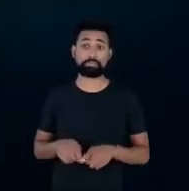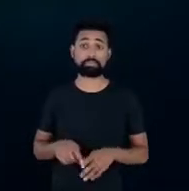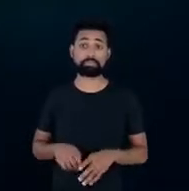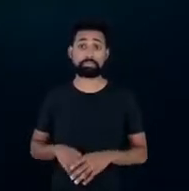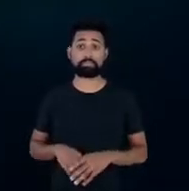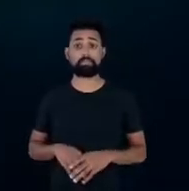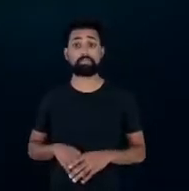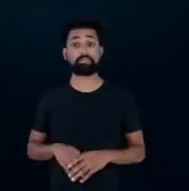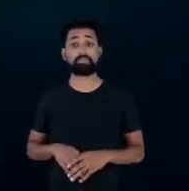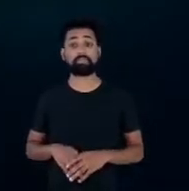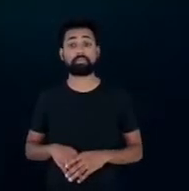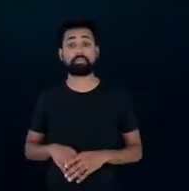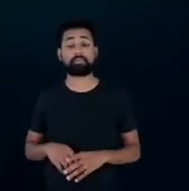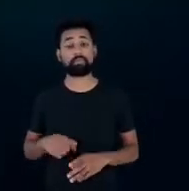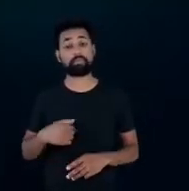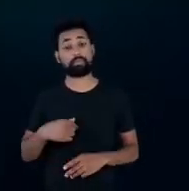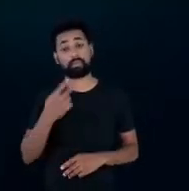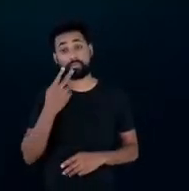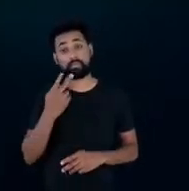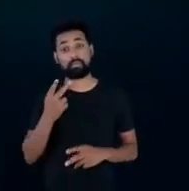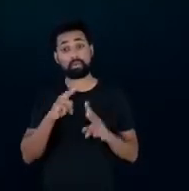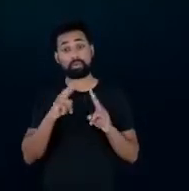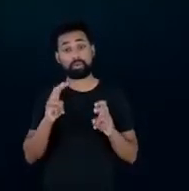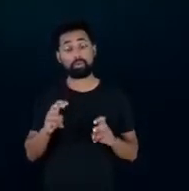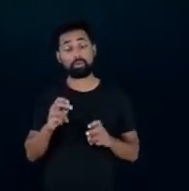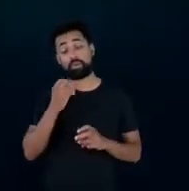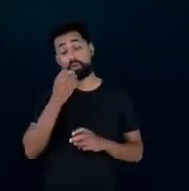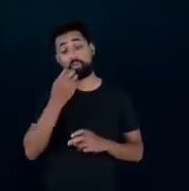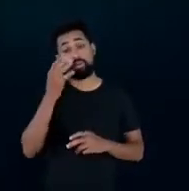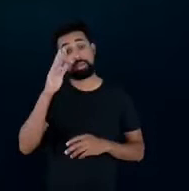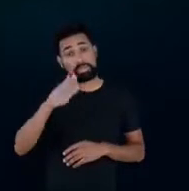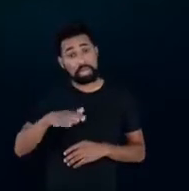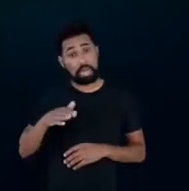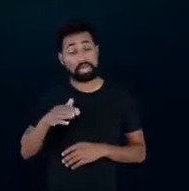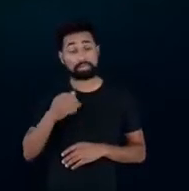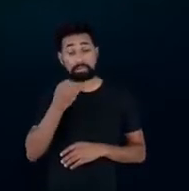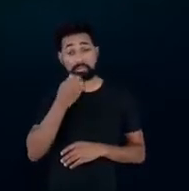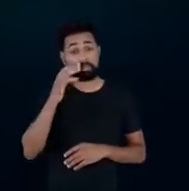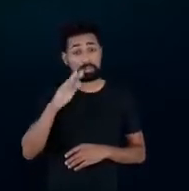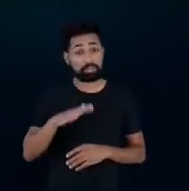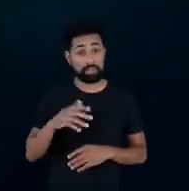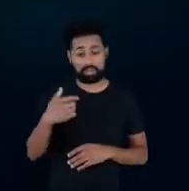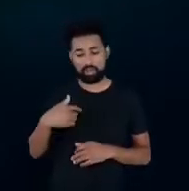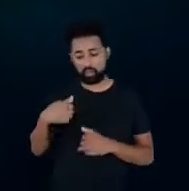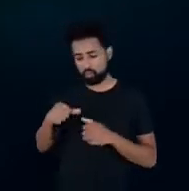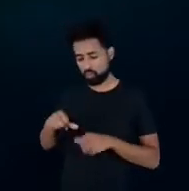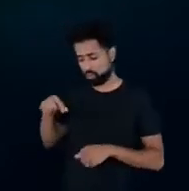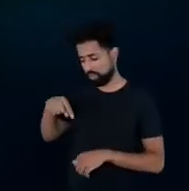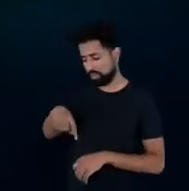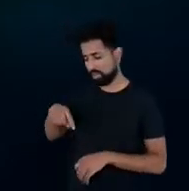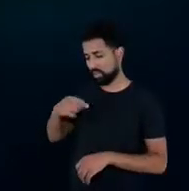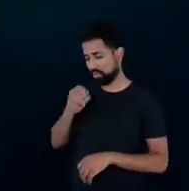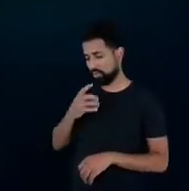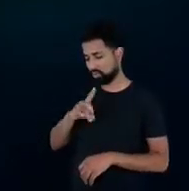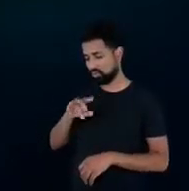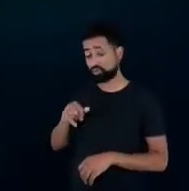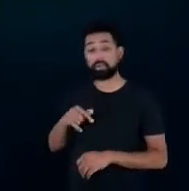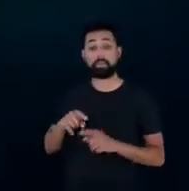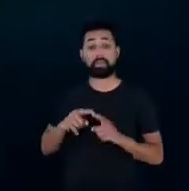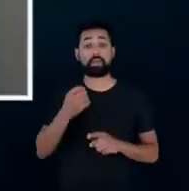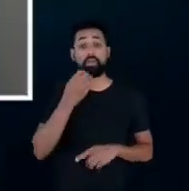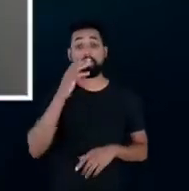falar uma boa tarde boa tarde eu estou aqui no bom dia ao Paulo